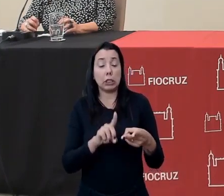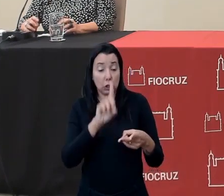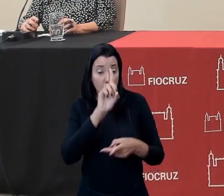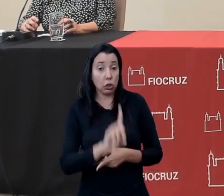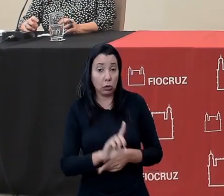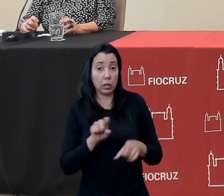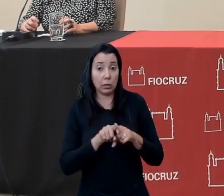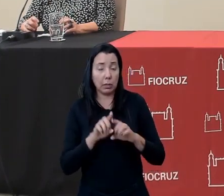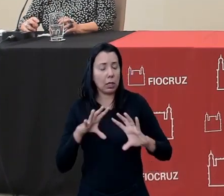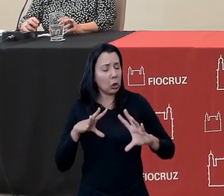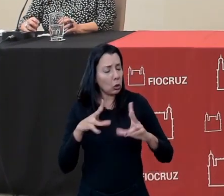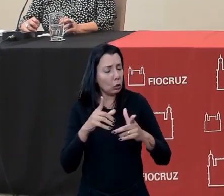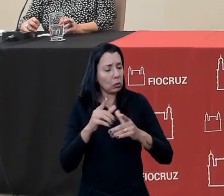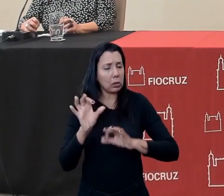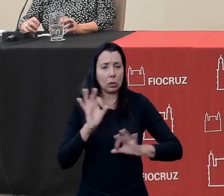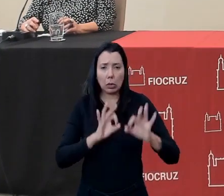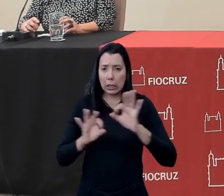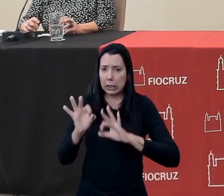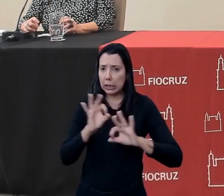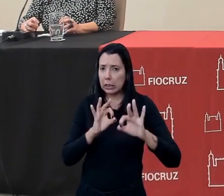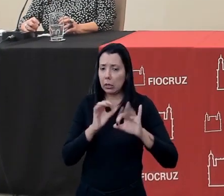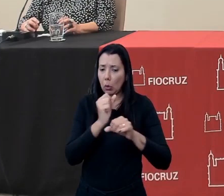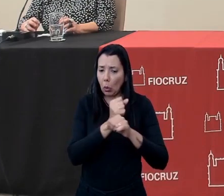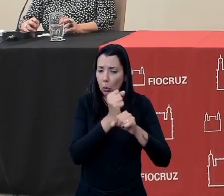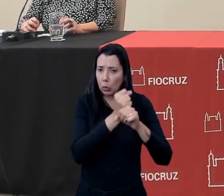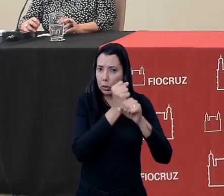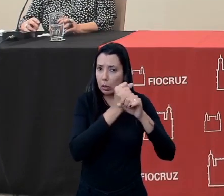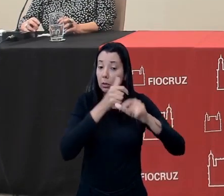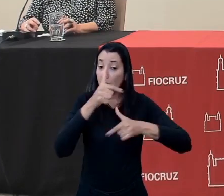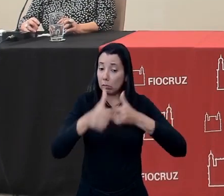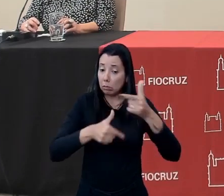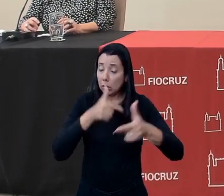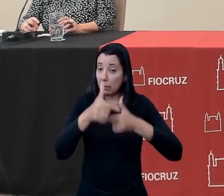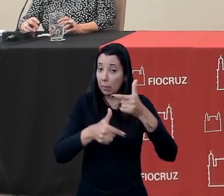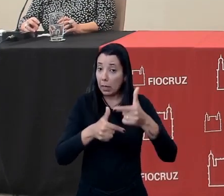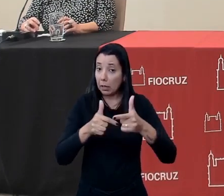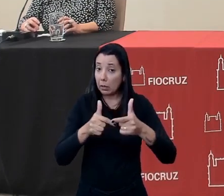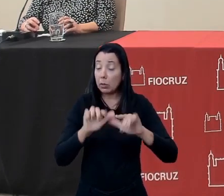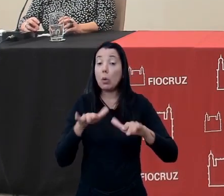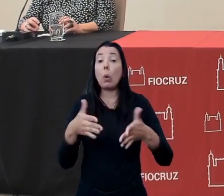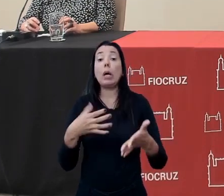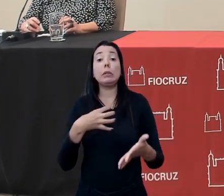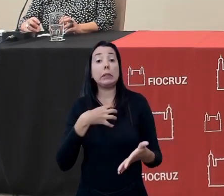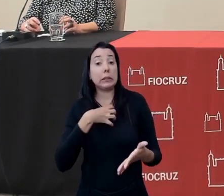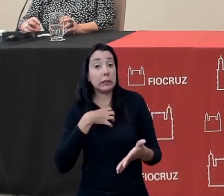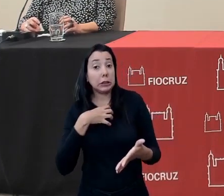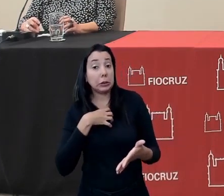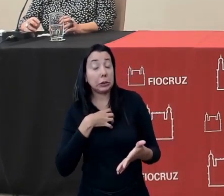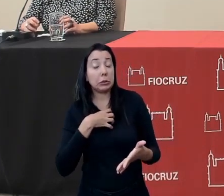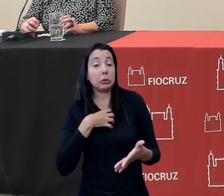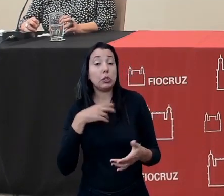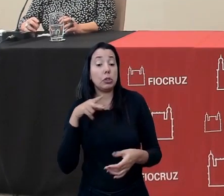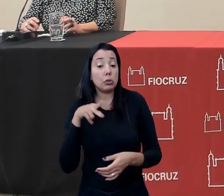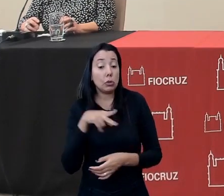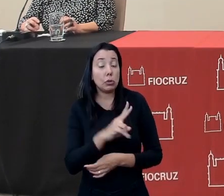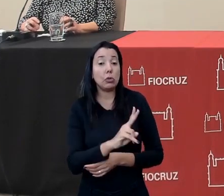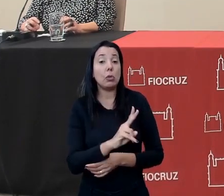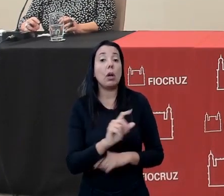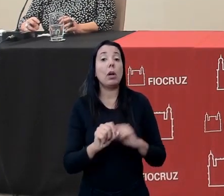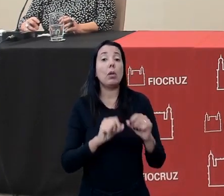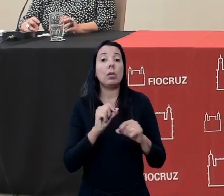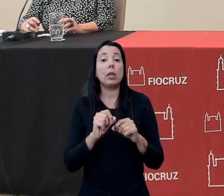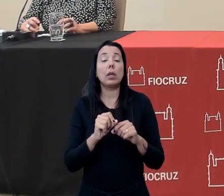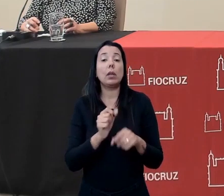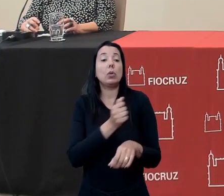de todas as unidades para a construção de uma ação no sentido de manter a nossa rede